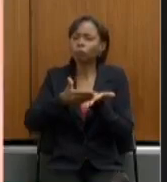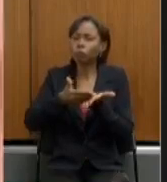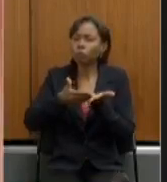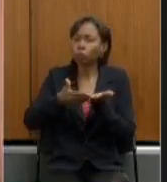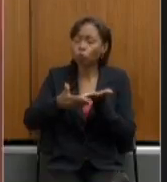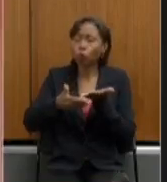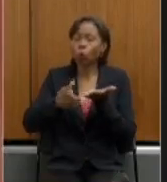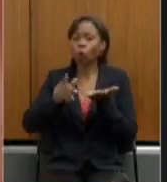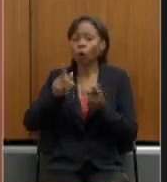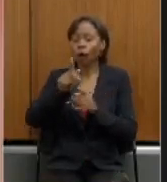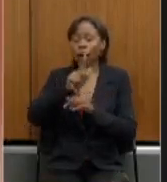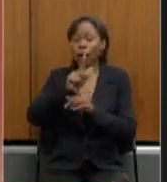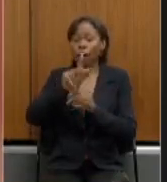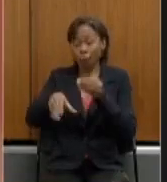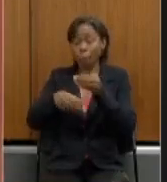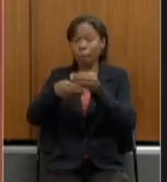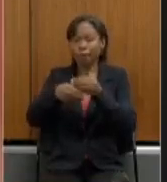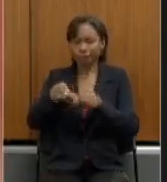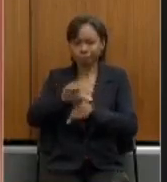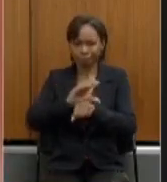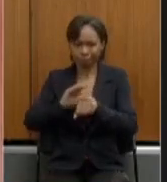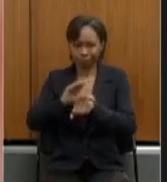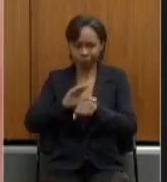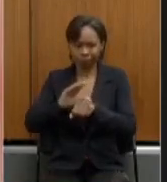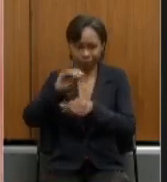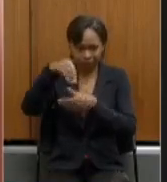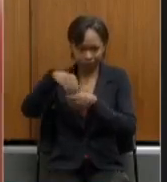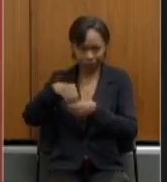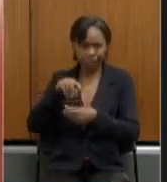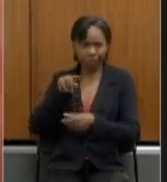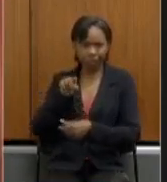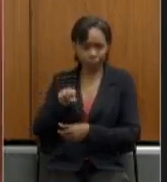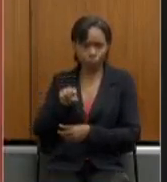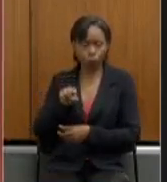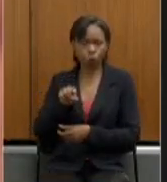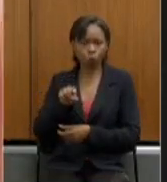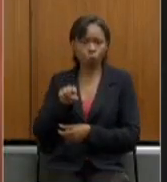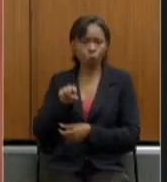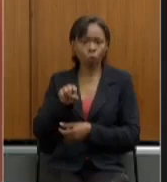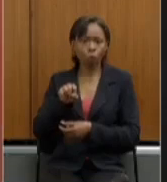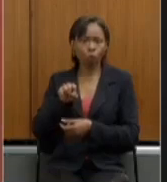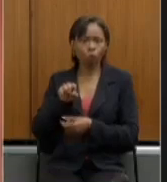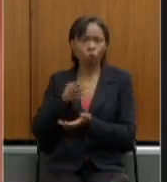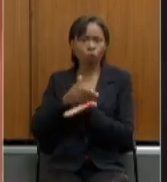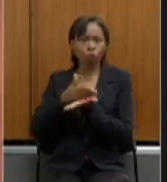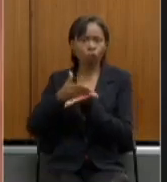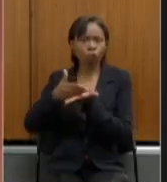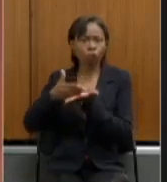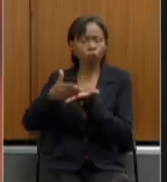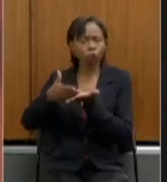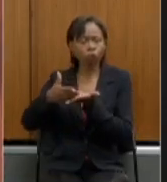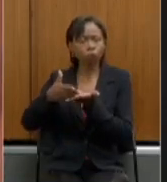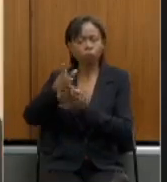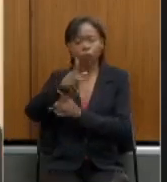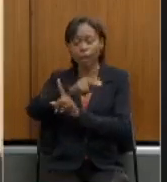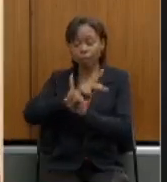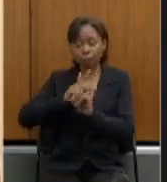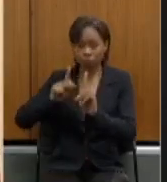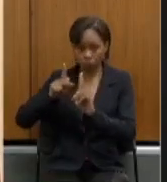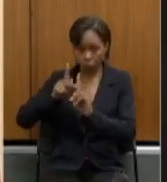constitucional a ter tanto a reforma